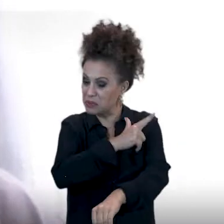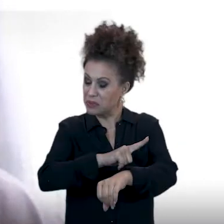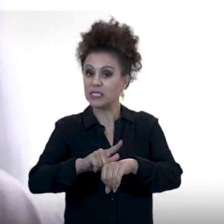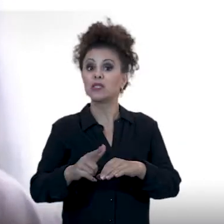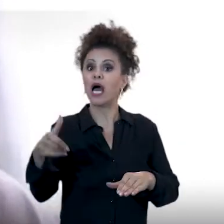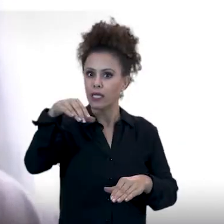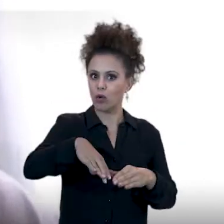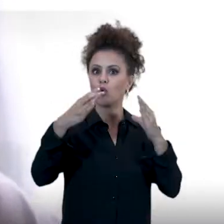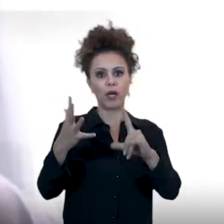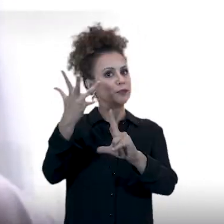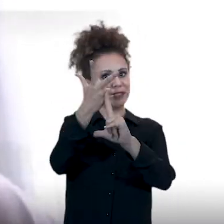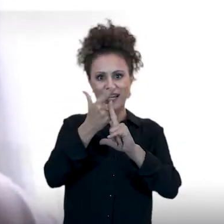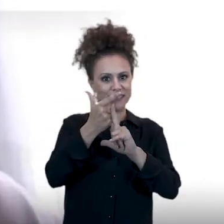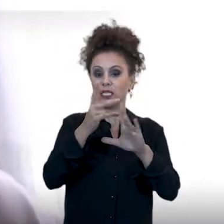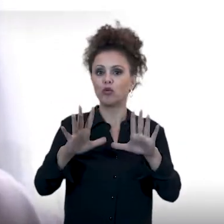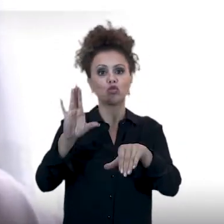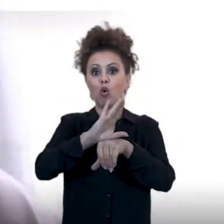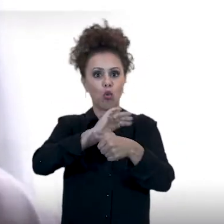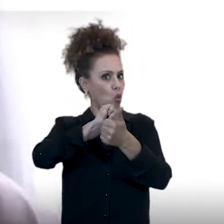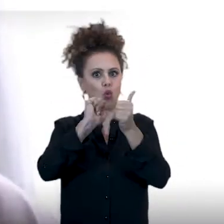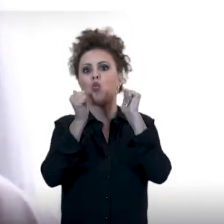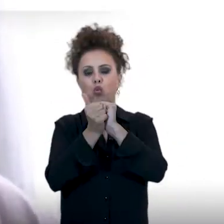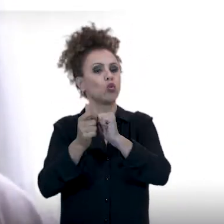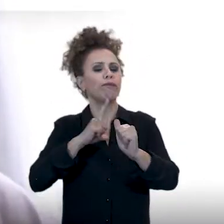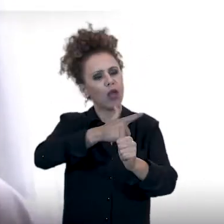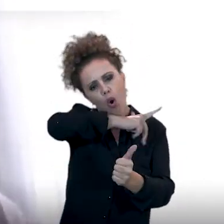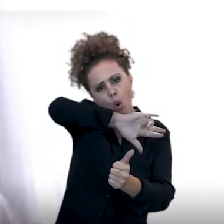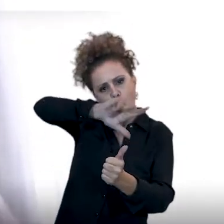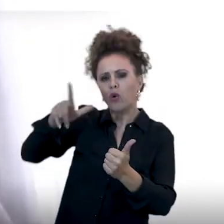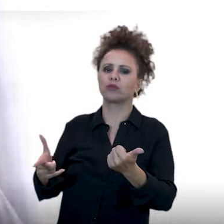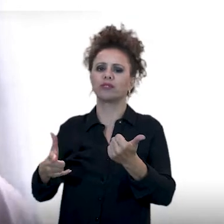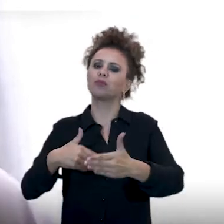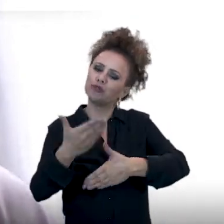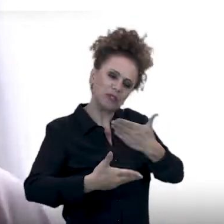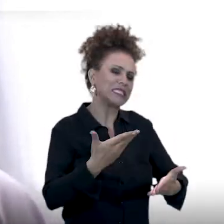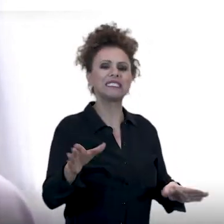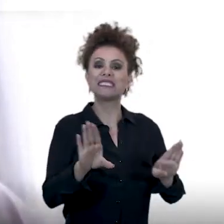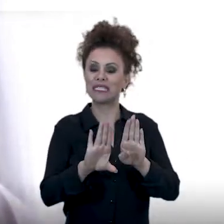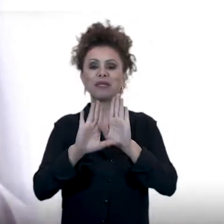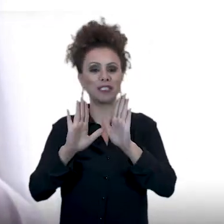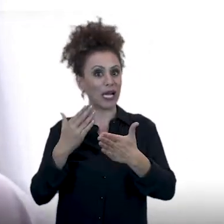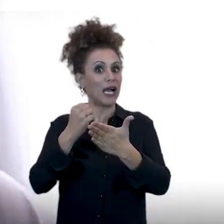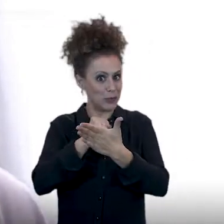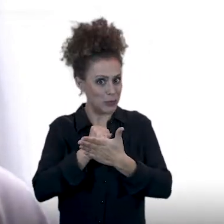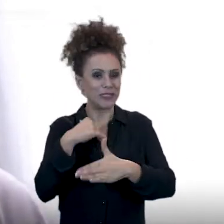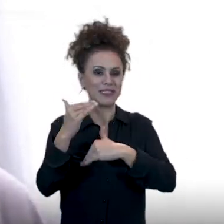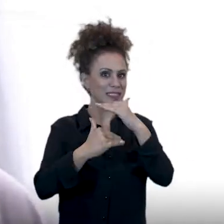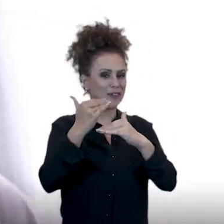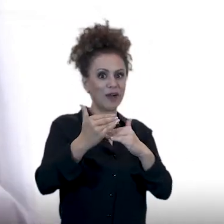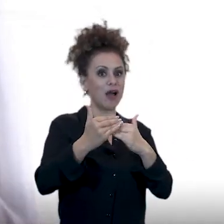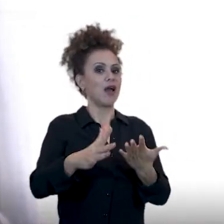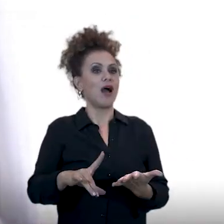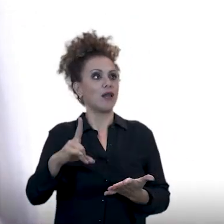principalmente ali dentro do Centro de Artes, a gente não se prende só o curso, né? Tem várias outras coisas que a gente pode estar fazendo em paralelo, que tanto ajuda a gente a desenvolver